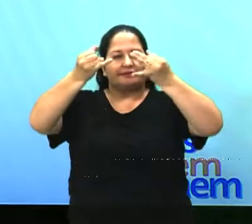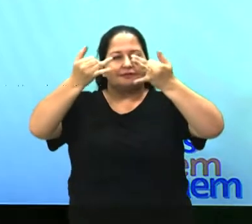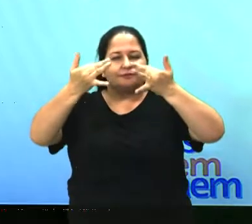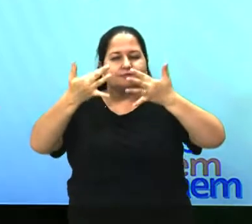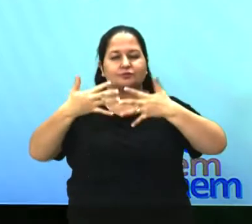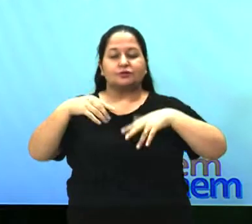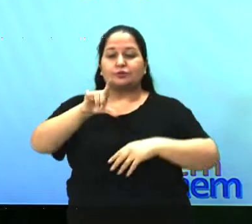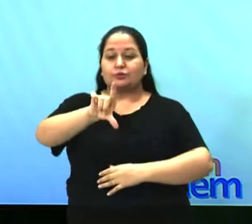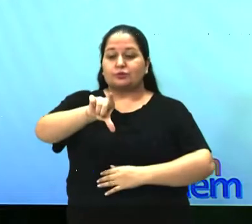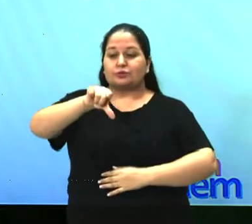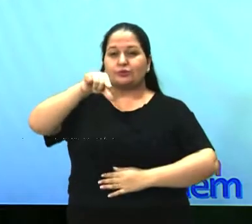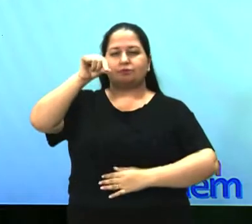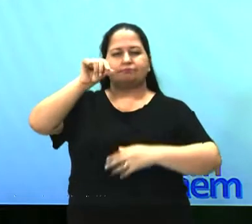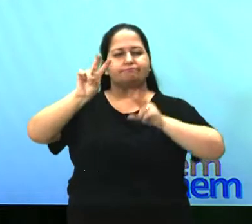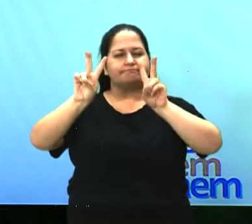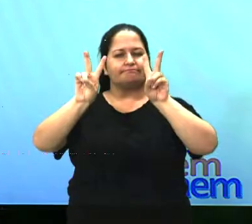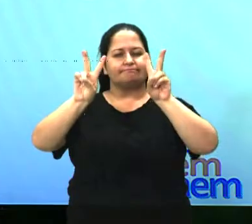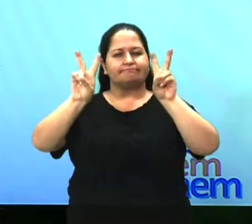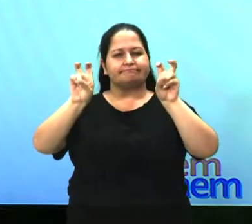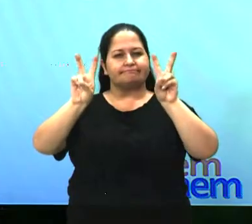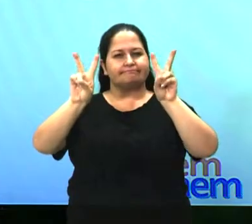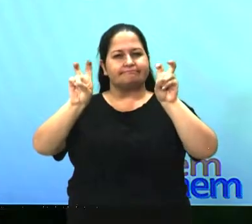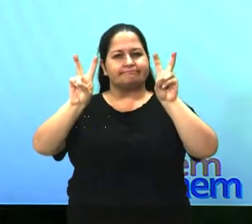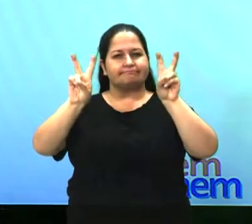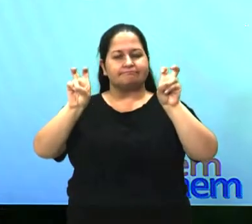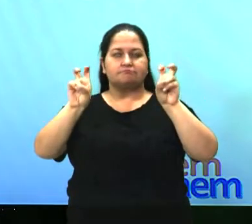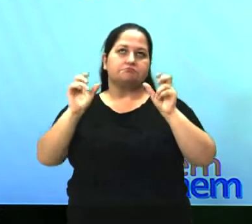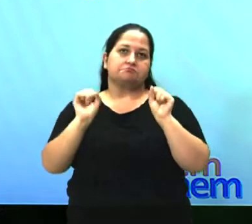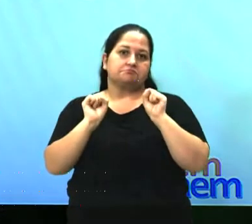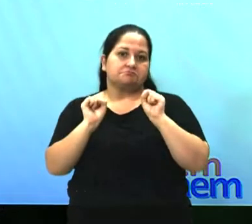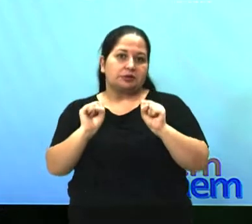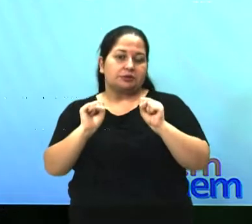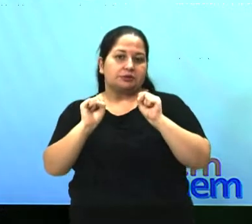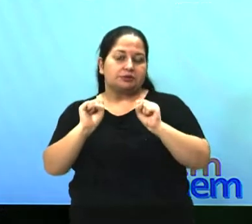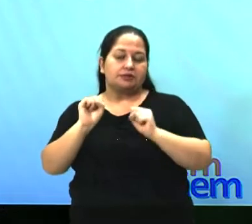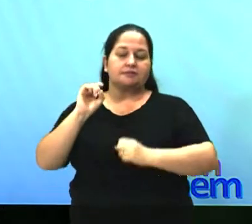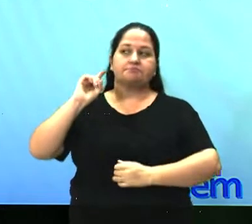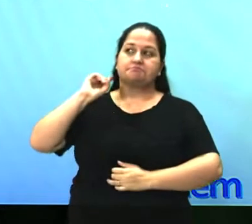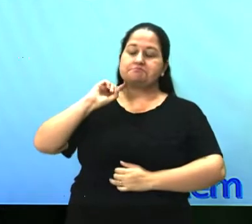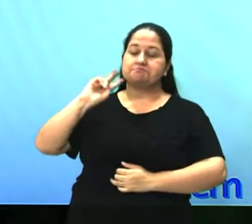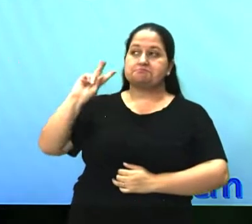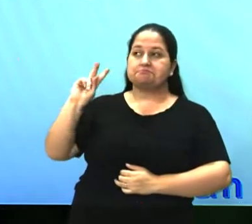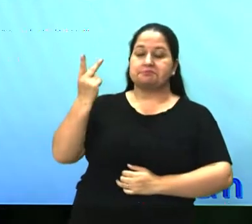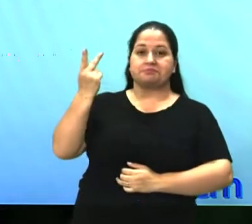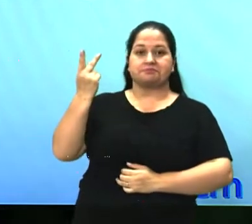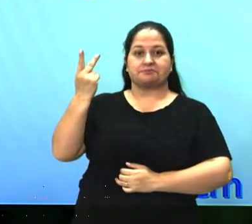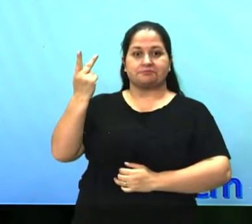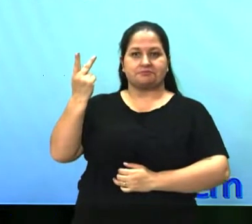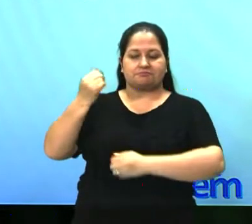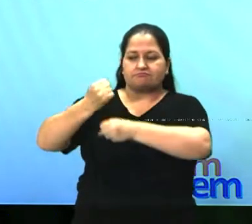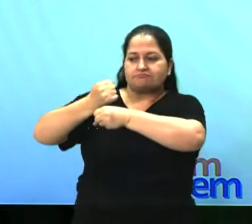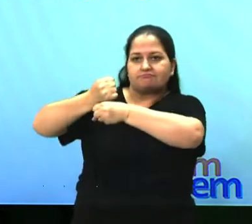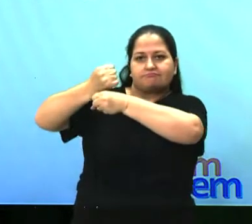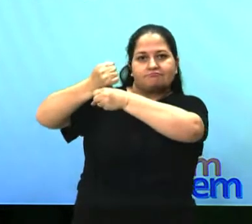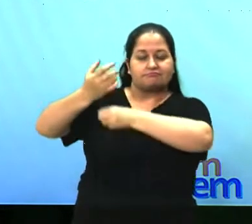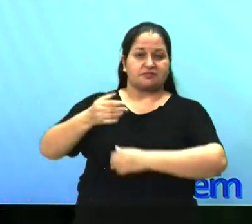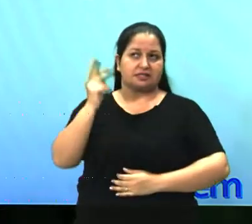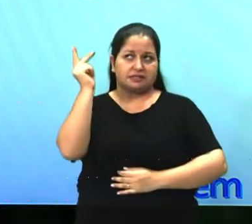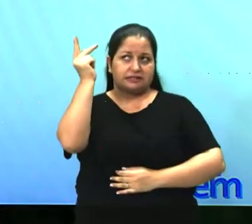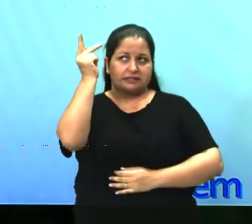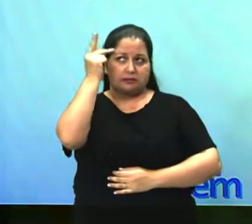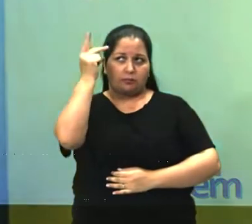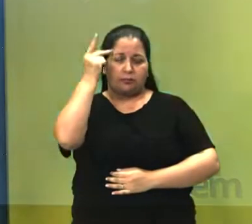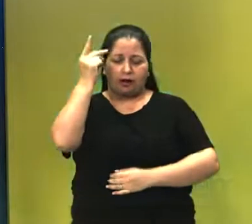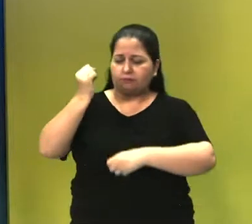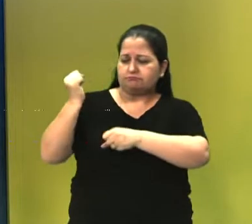como esse poderia ser Belo Horizonte em Construção, poderia ser São Paulo em Construção, poderia ser